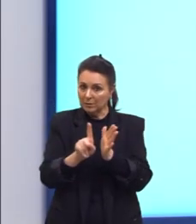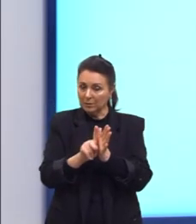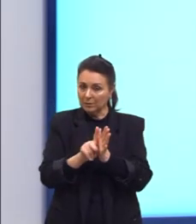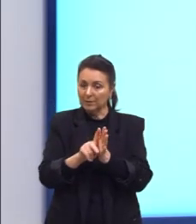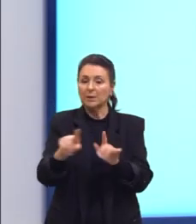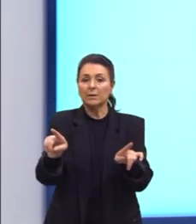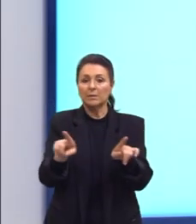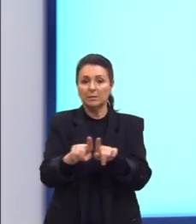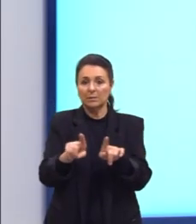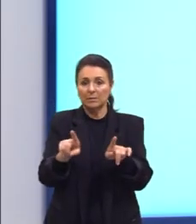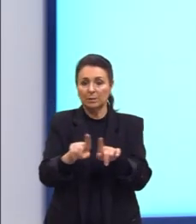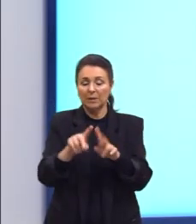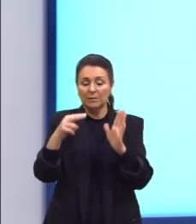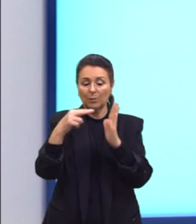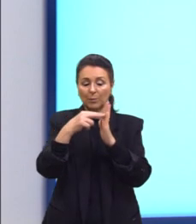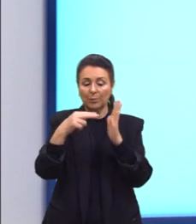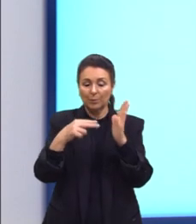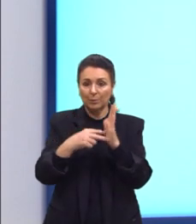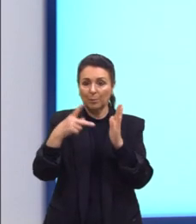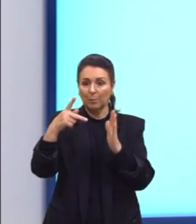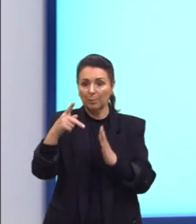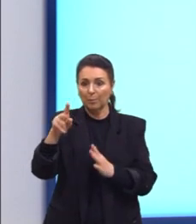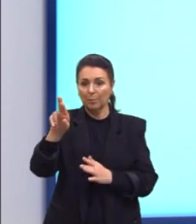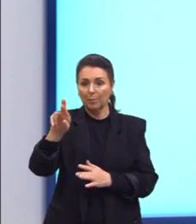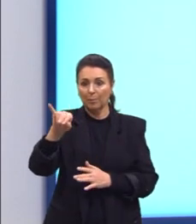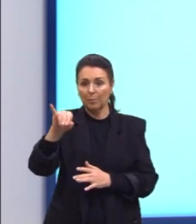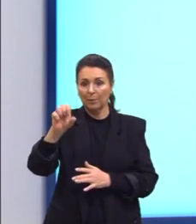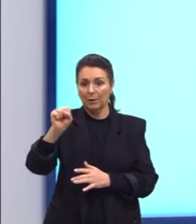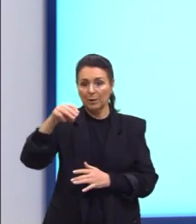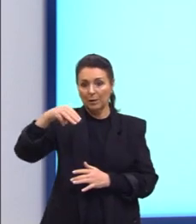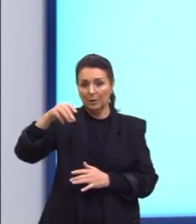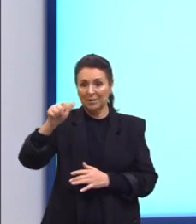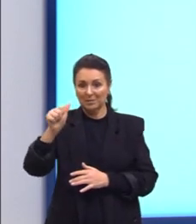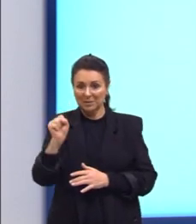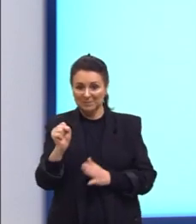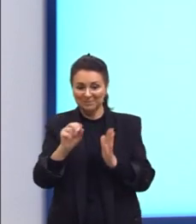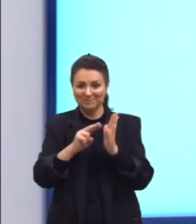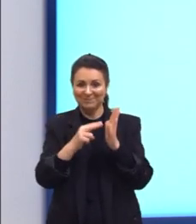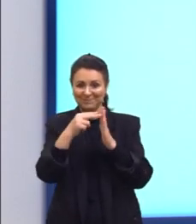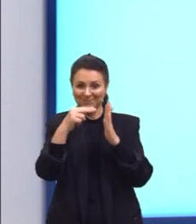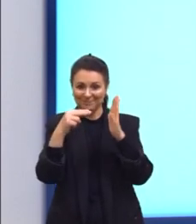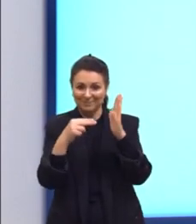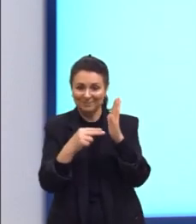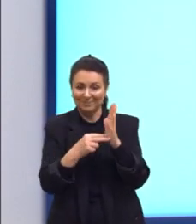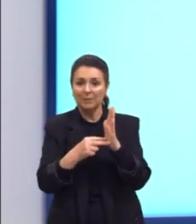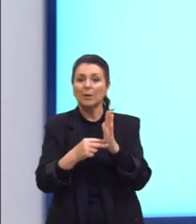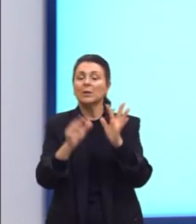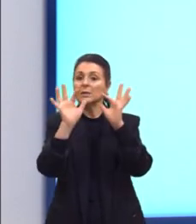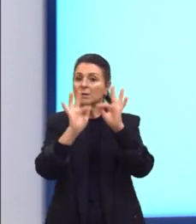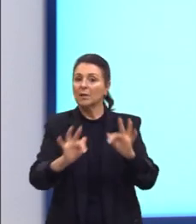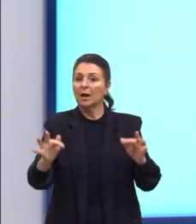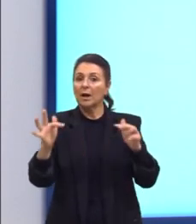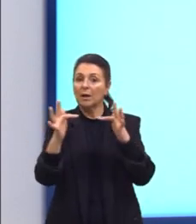são também, então, prismas, tá? Nós podemos simplificar, então, a fórmula do volume.